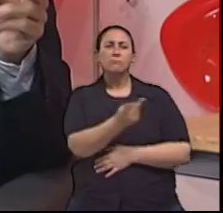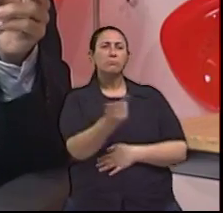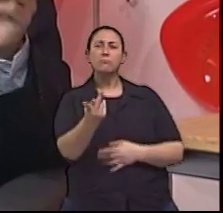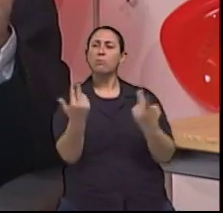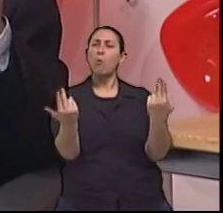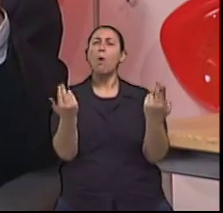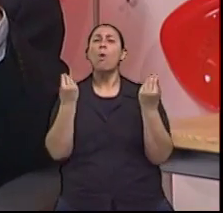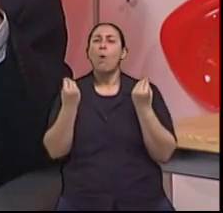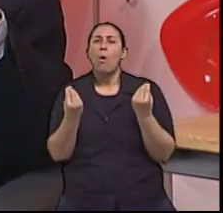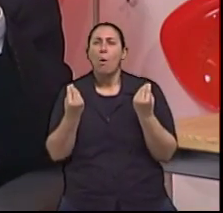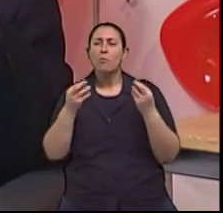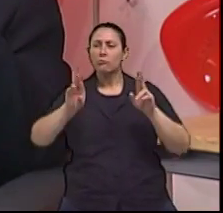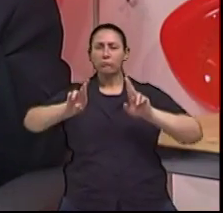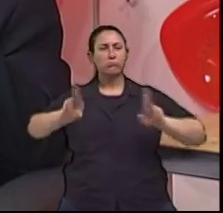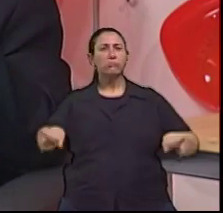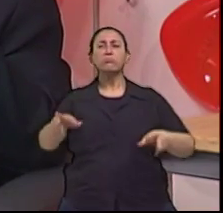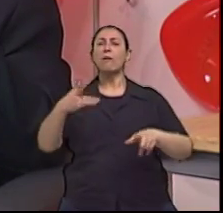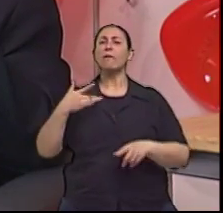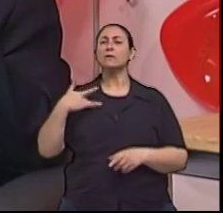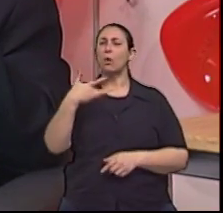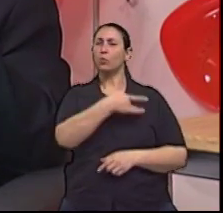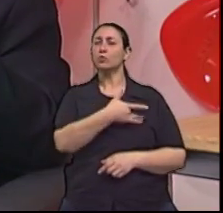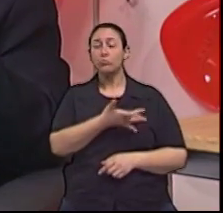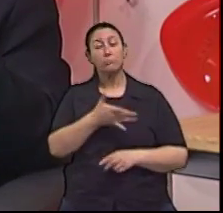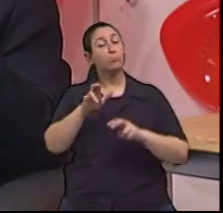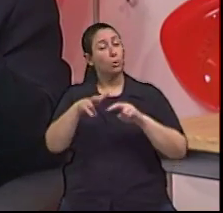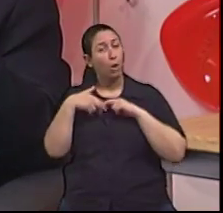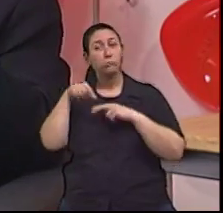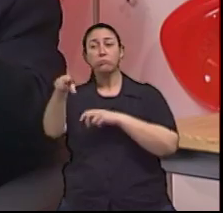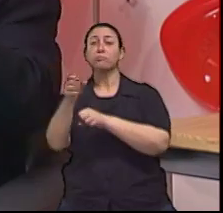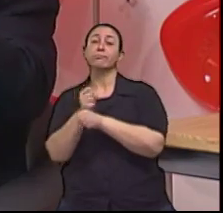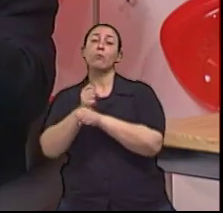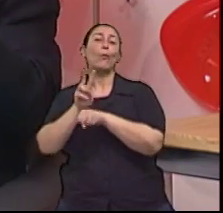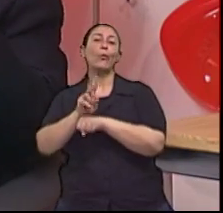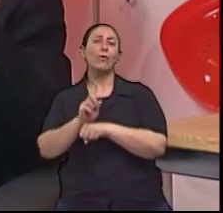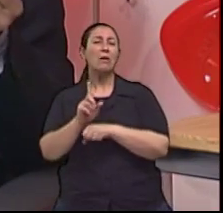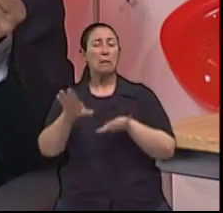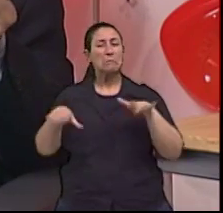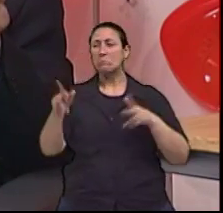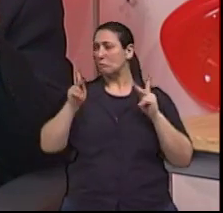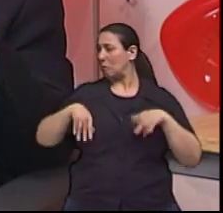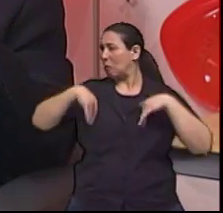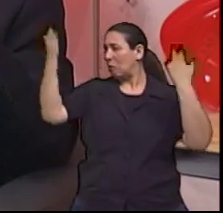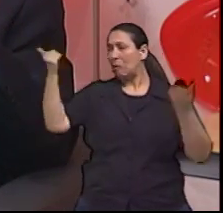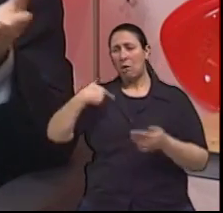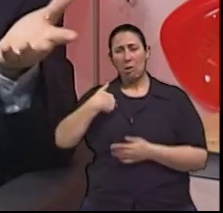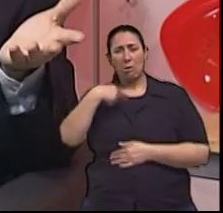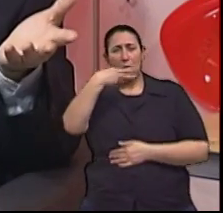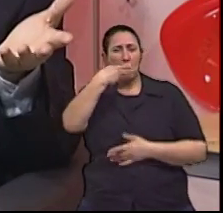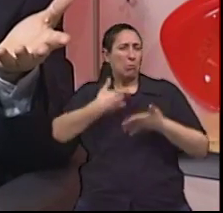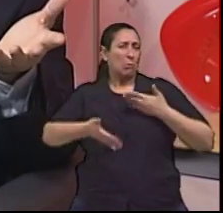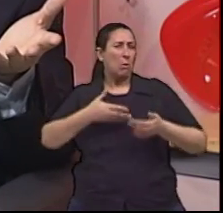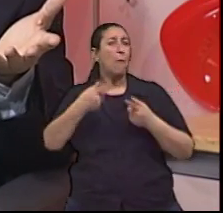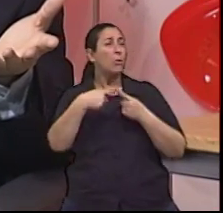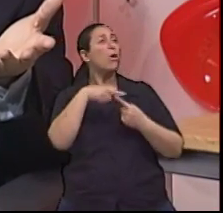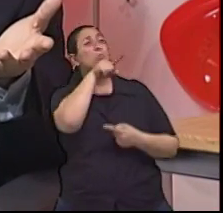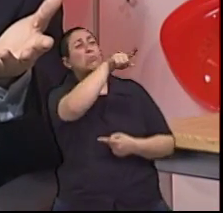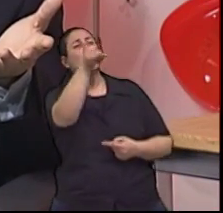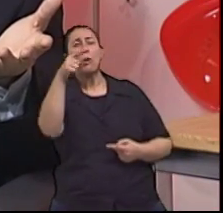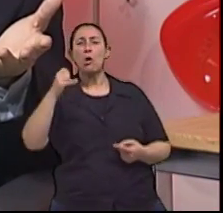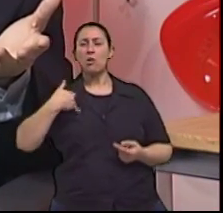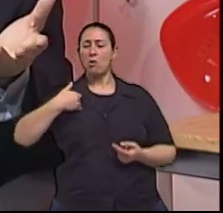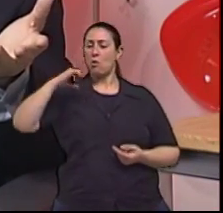questão importante que tem a ver com isso é o fato de a pessoa, ah, eu não vou deixar de fumar porque a dona fulana, veja, ela tem 90 anos e fuma